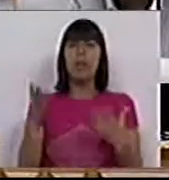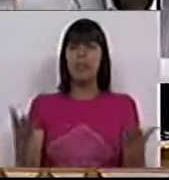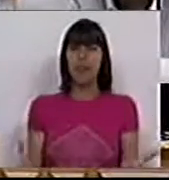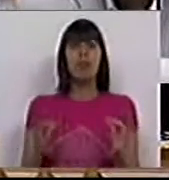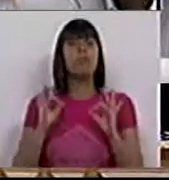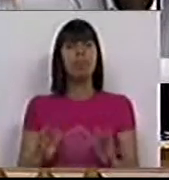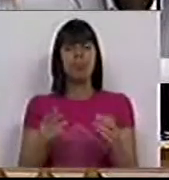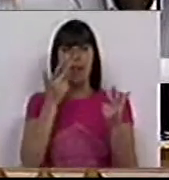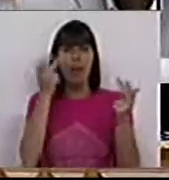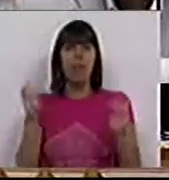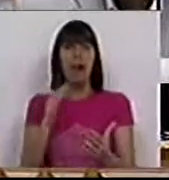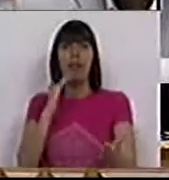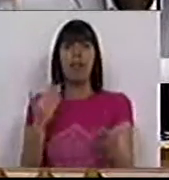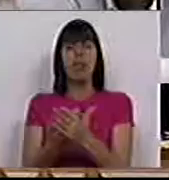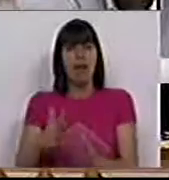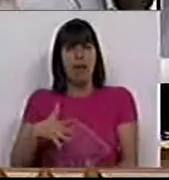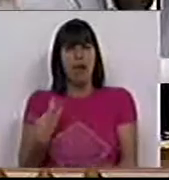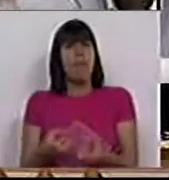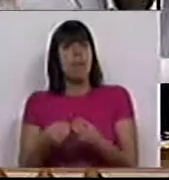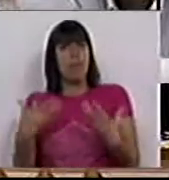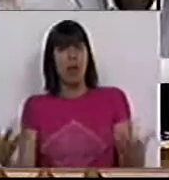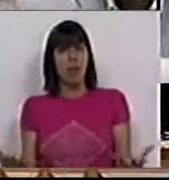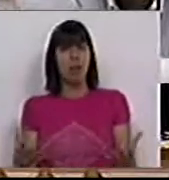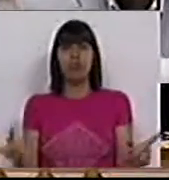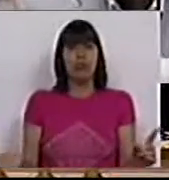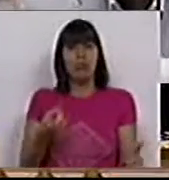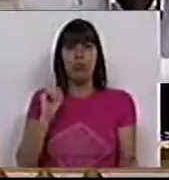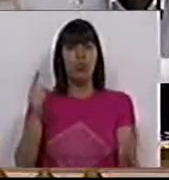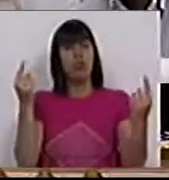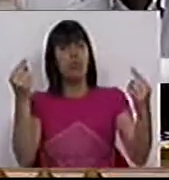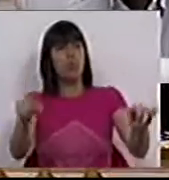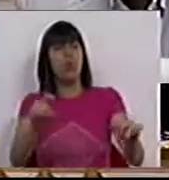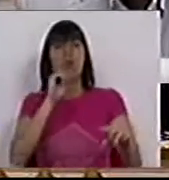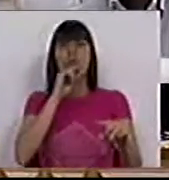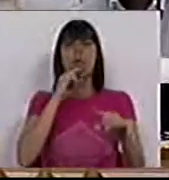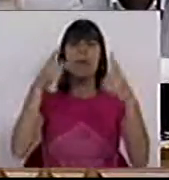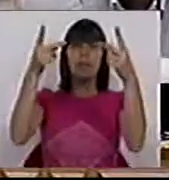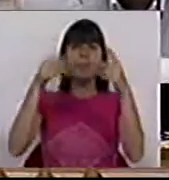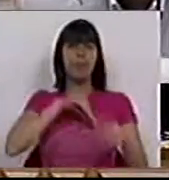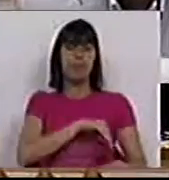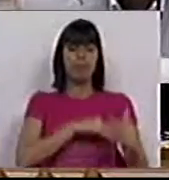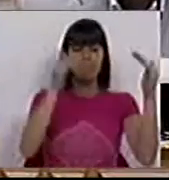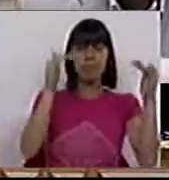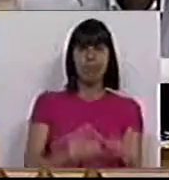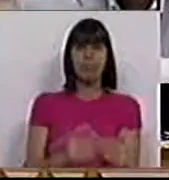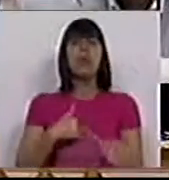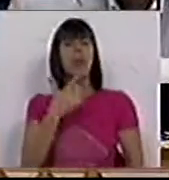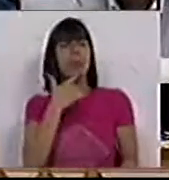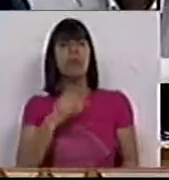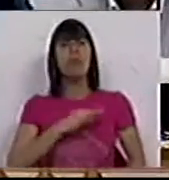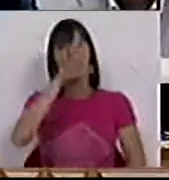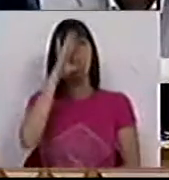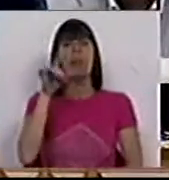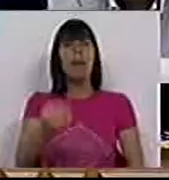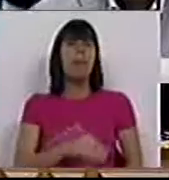a fazer é fragilizar cada vez mais. Já não lhes bastava baixar salários. Eu percebo que o Sr.